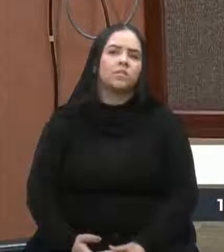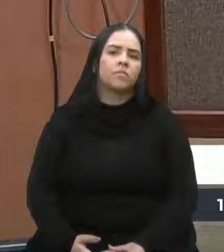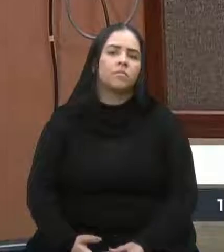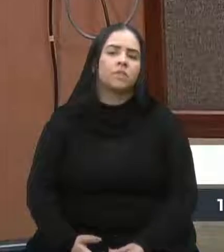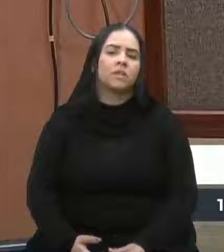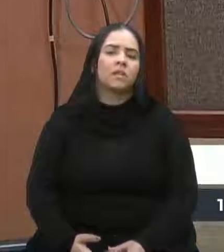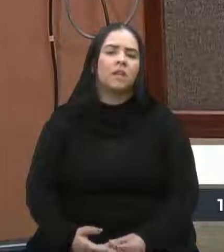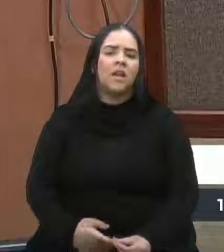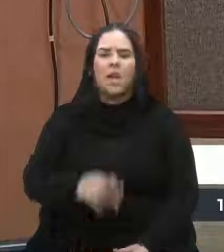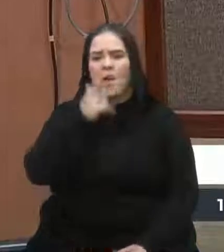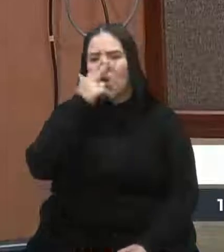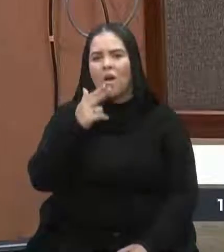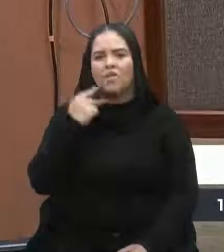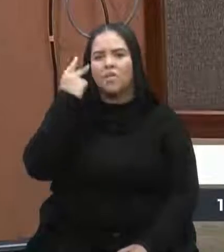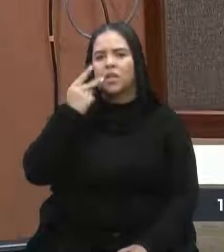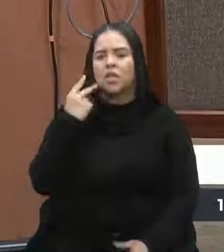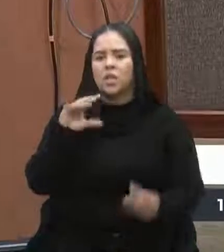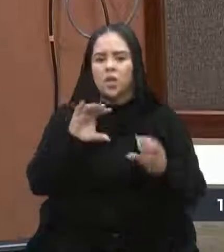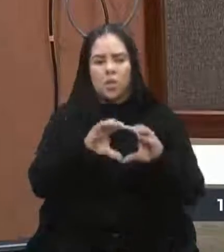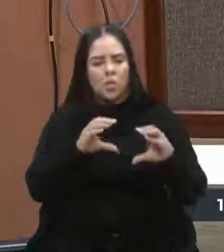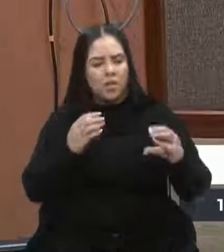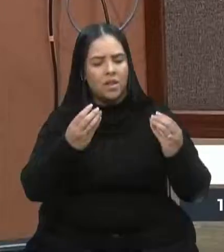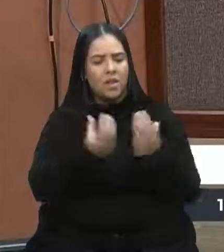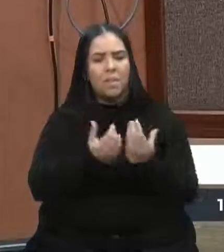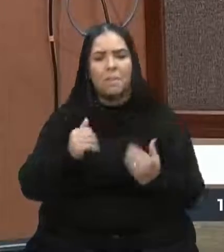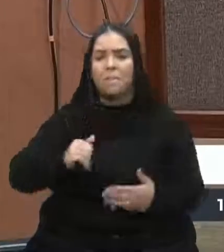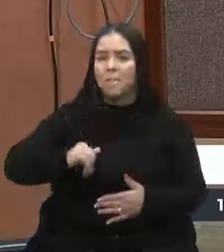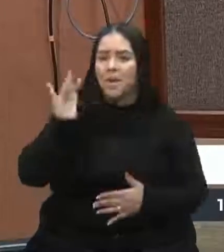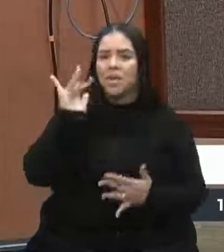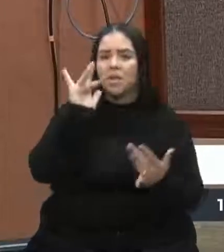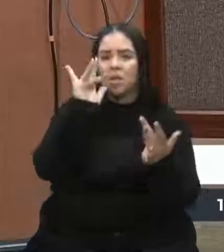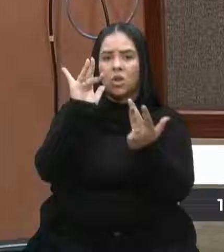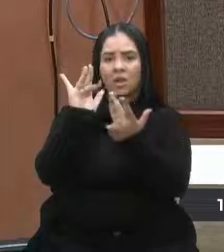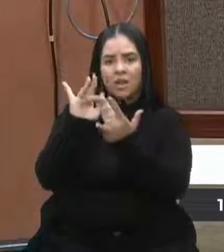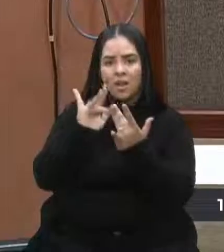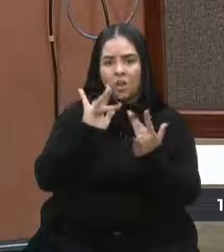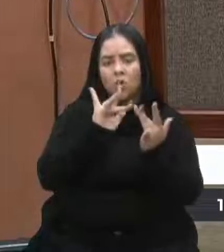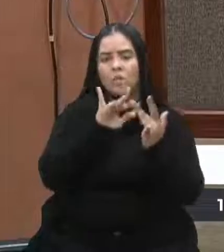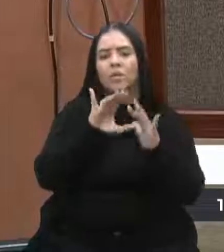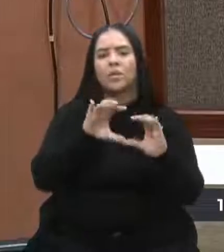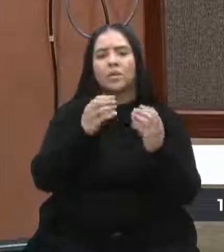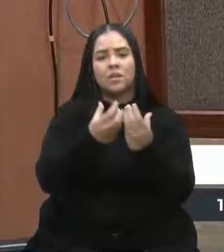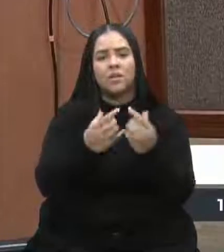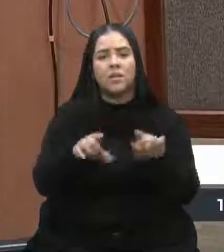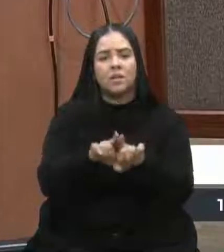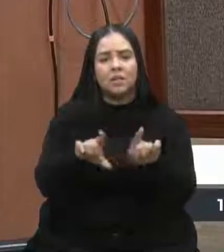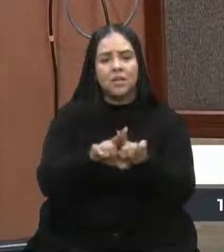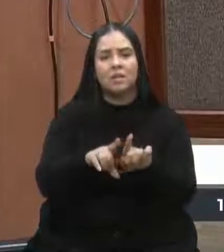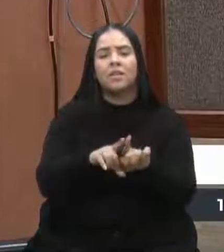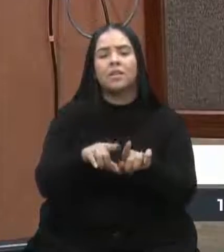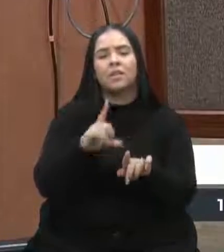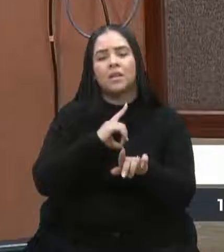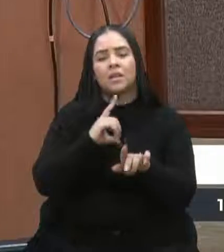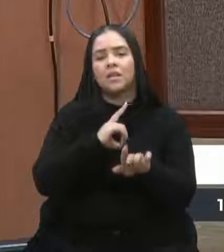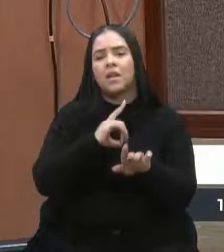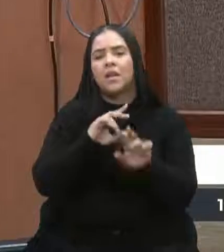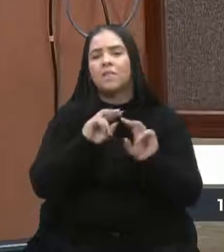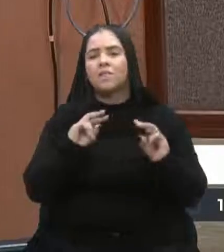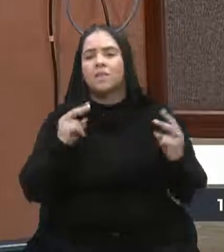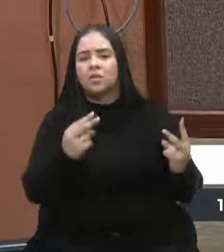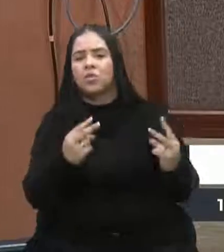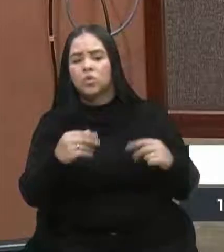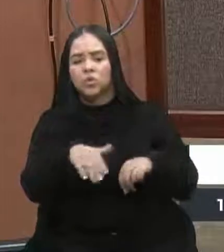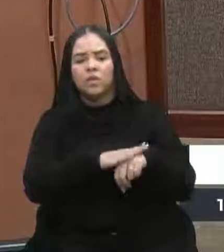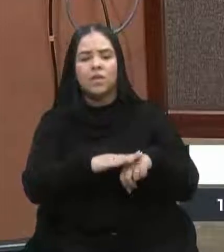como aqueles vereadores comunitaristas, os que têm mais contato com as suas comunidades, também façam esse outro lado, assim, de repente, de